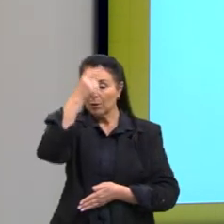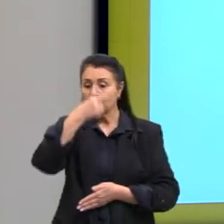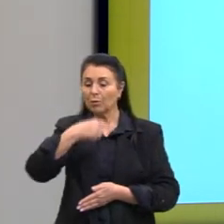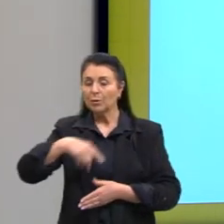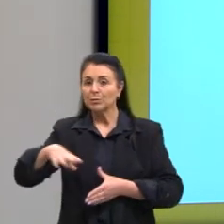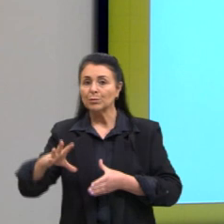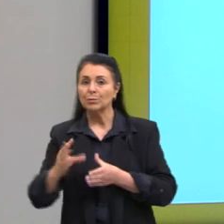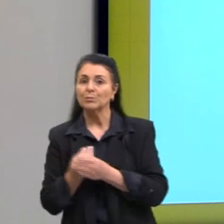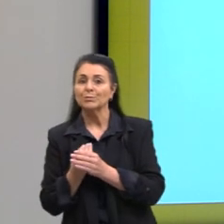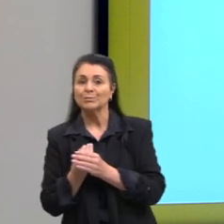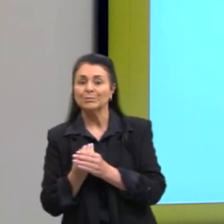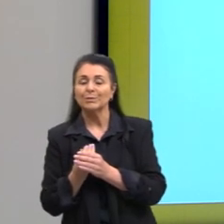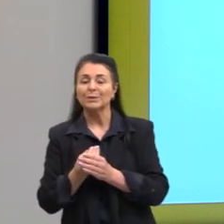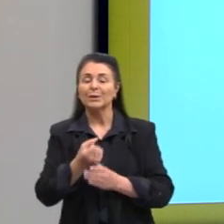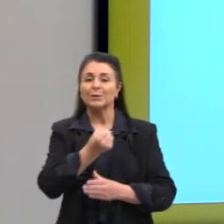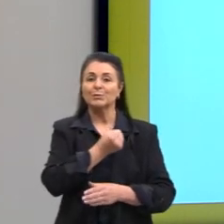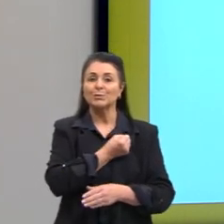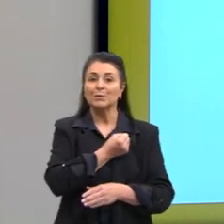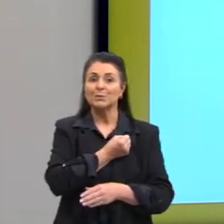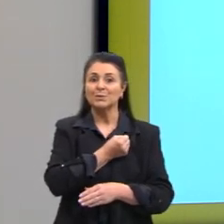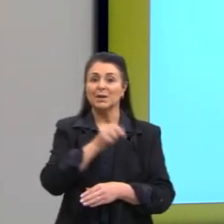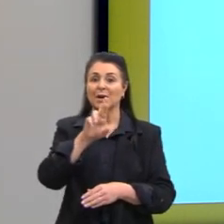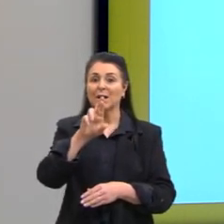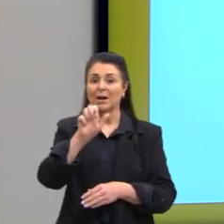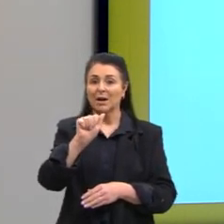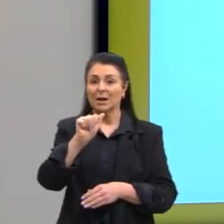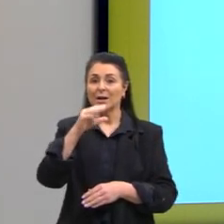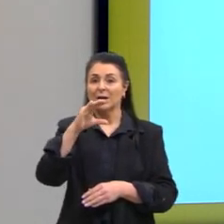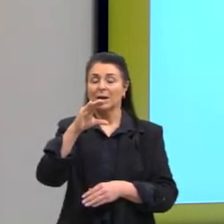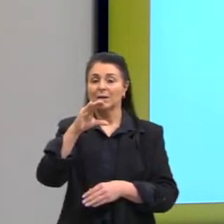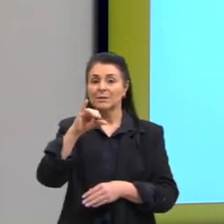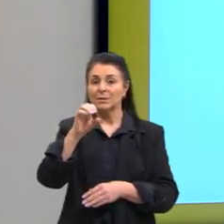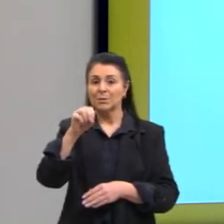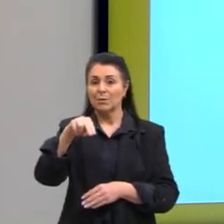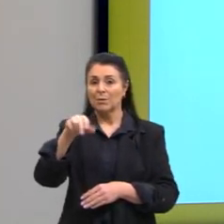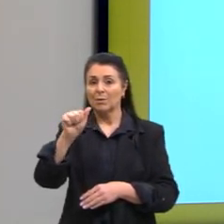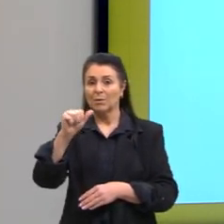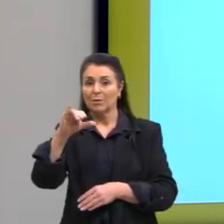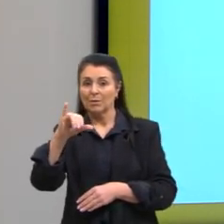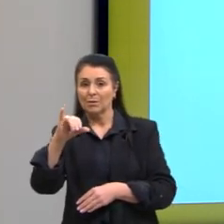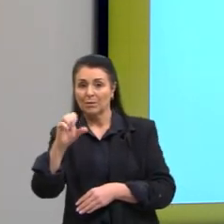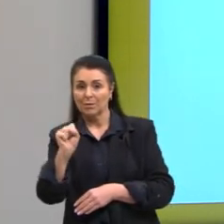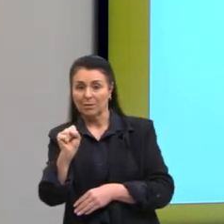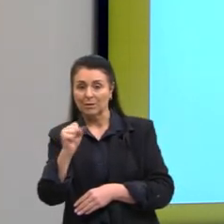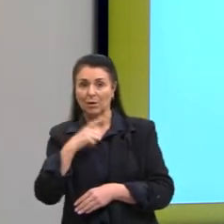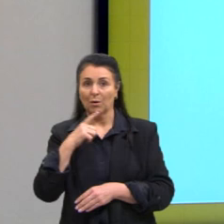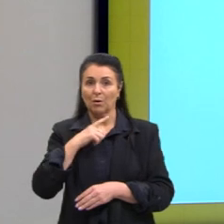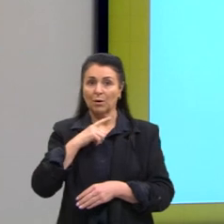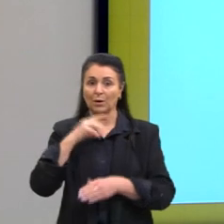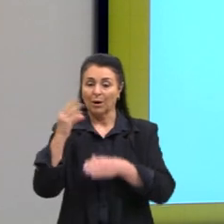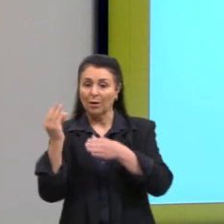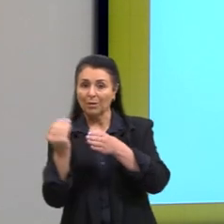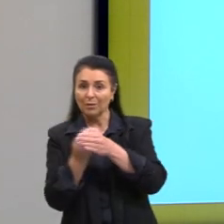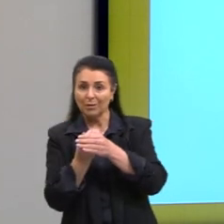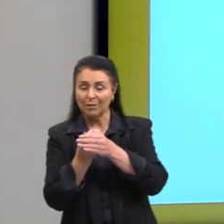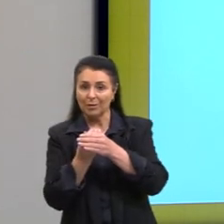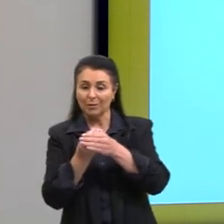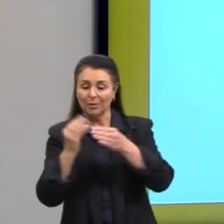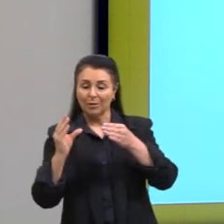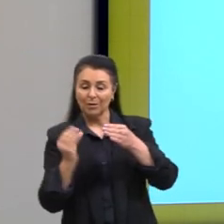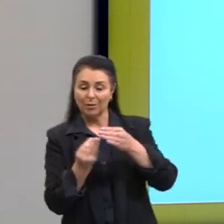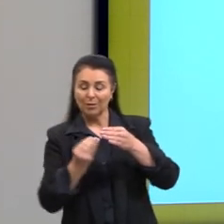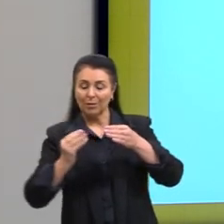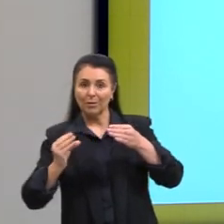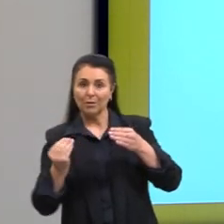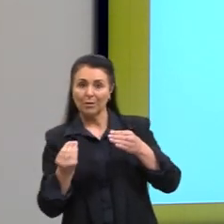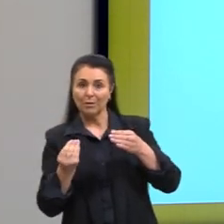é o conjunto dos números racionais. Aqui, nesses diagramas aqui, nós podemos ver qual conjunto está dentro